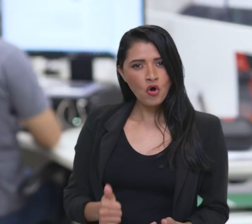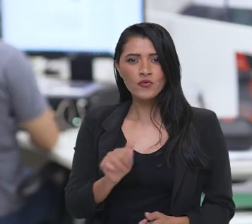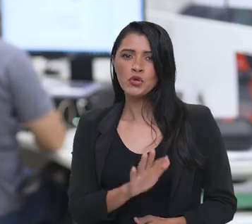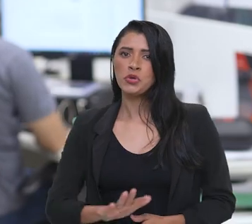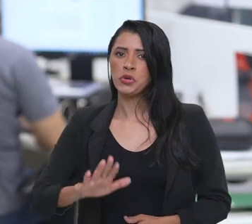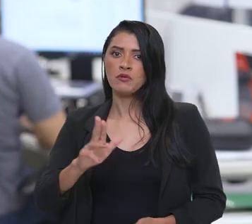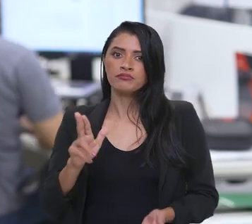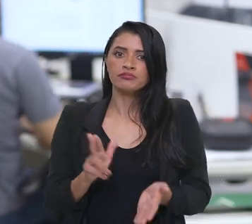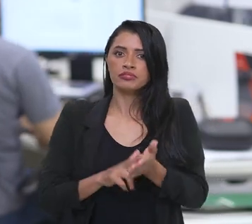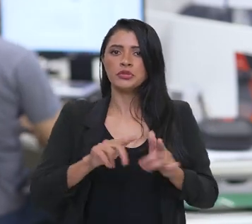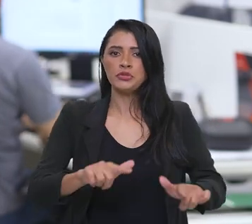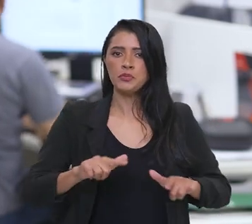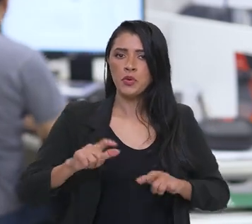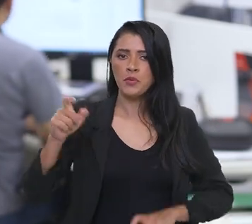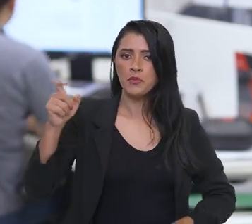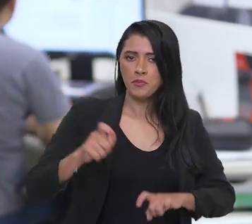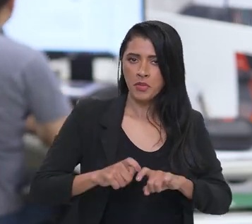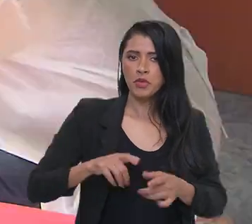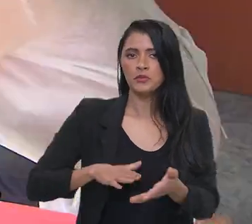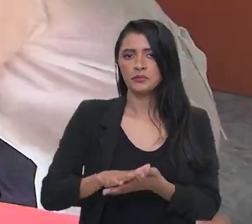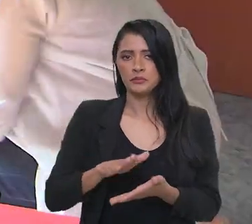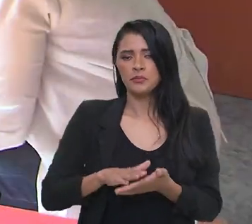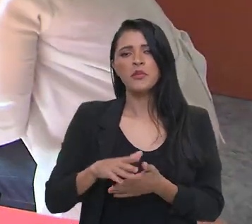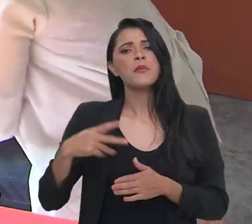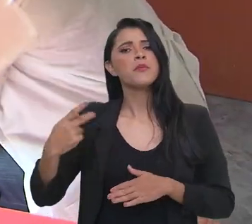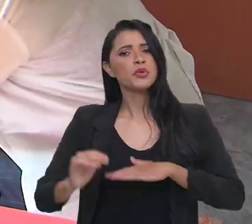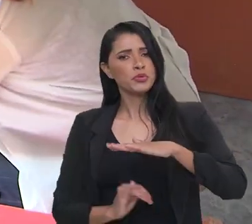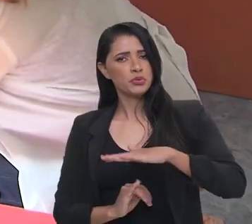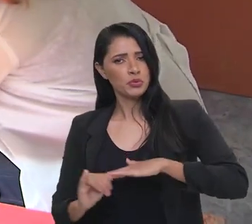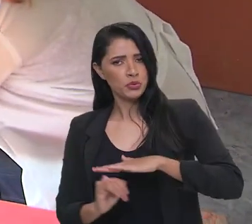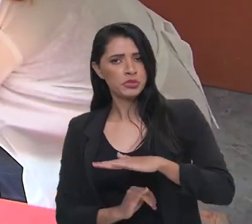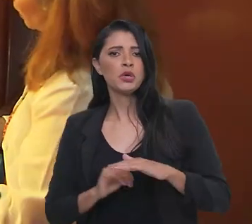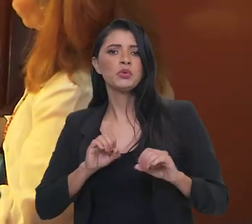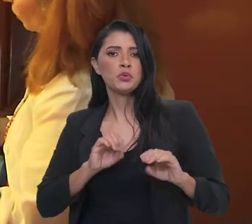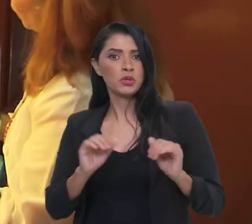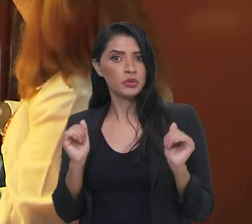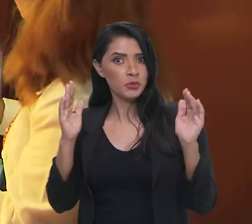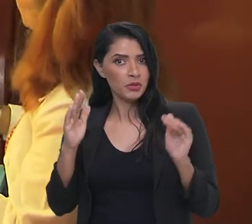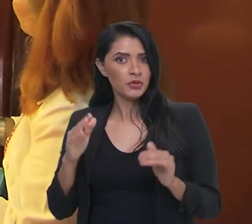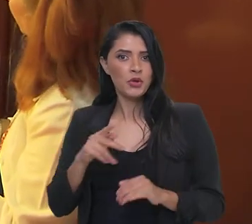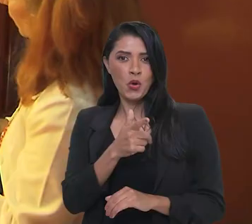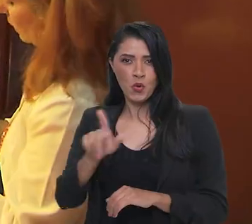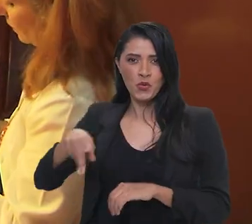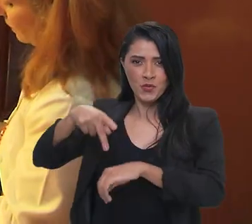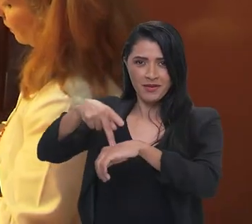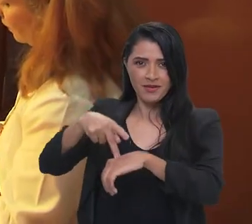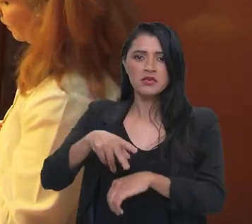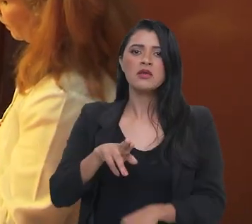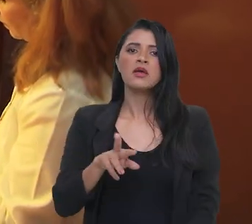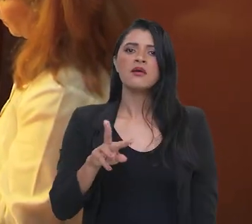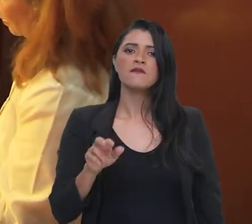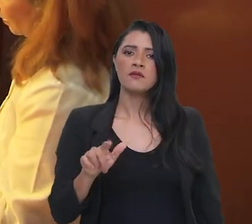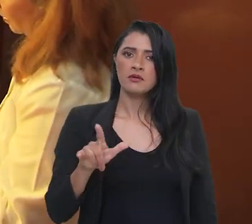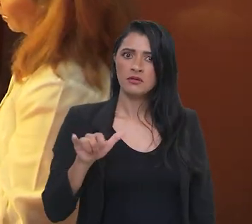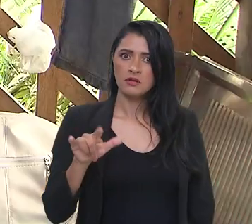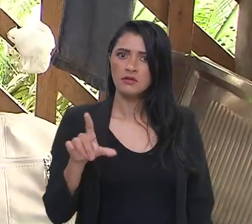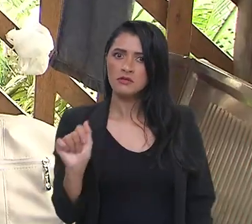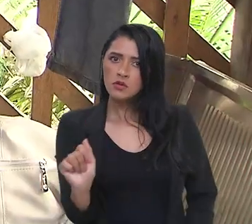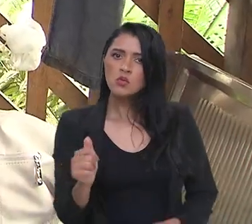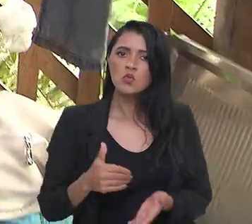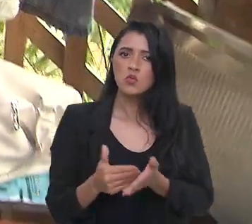Nacional de Revalidação de Diplomas Médicos expedidos por instituições de educação superior estrangeira, o REVALIDA,